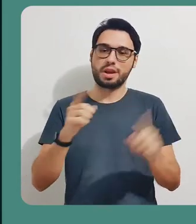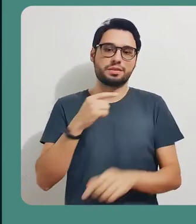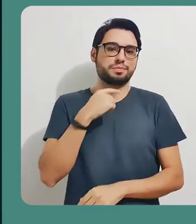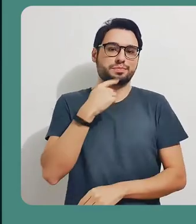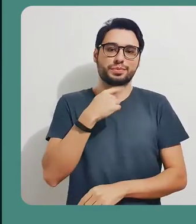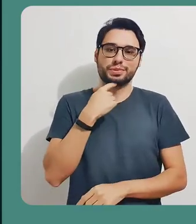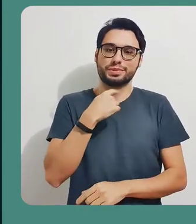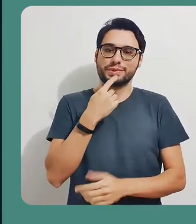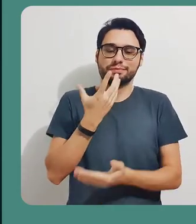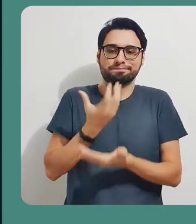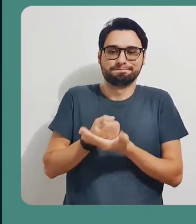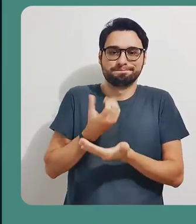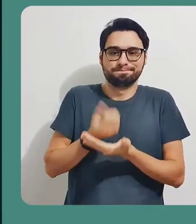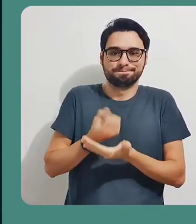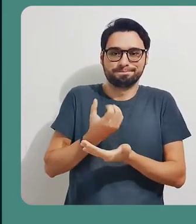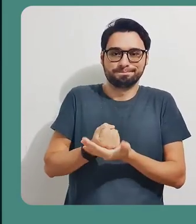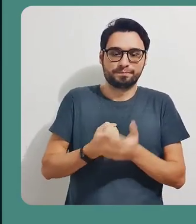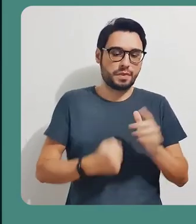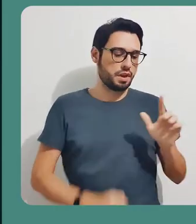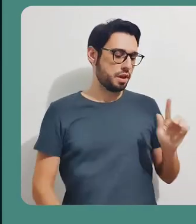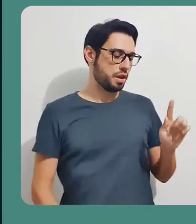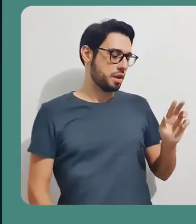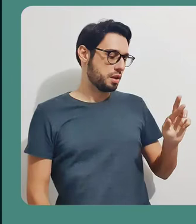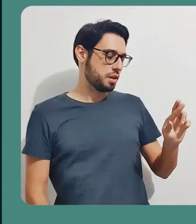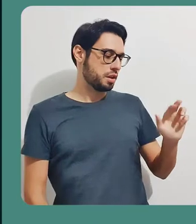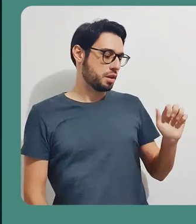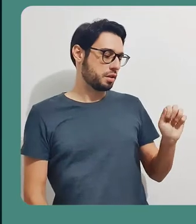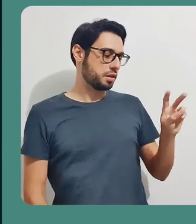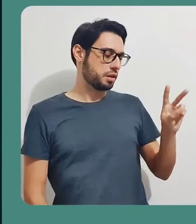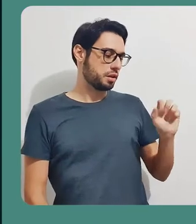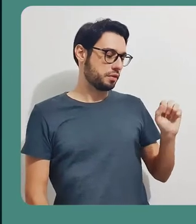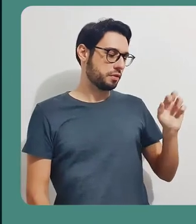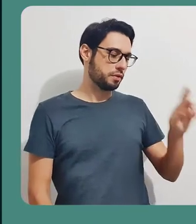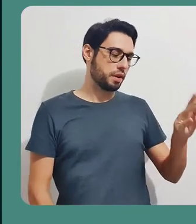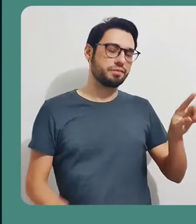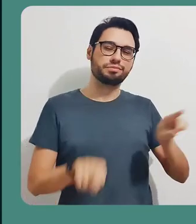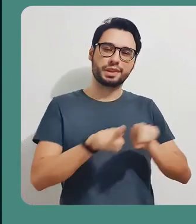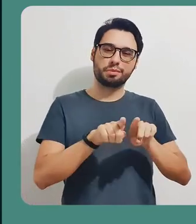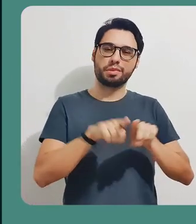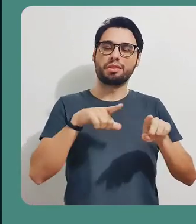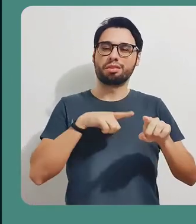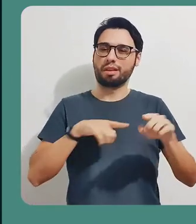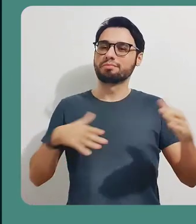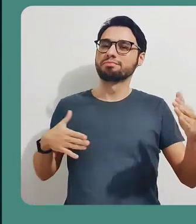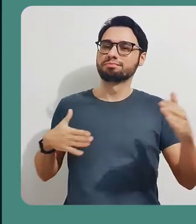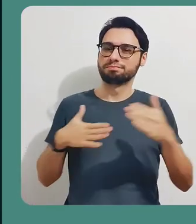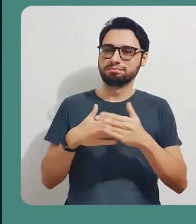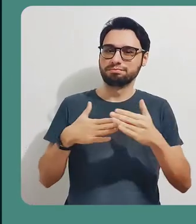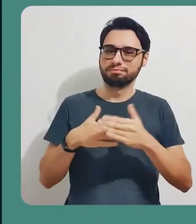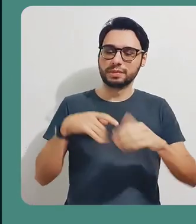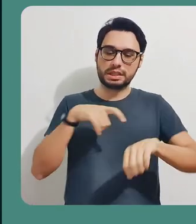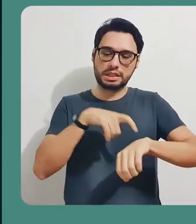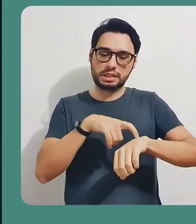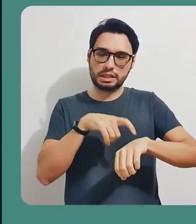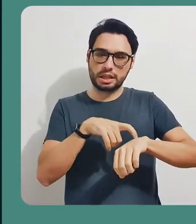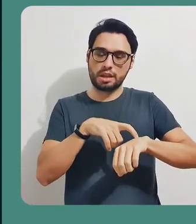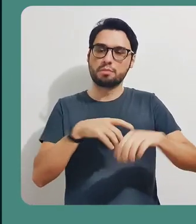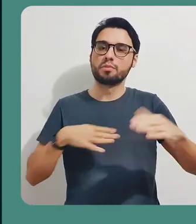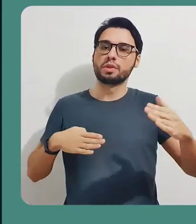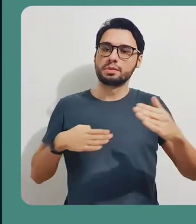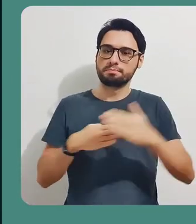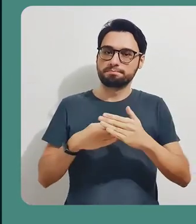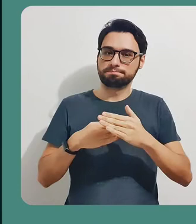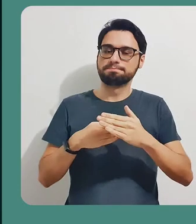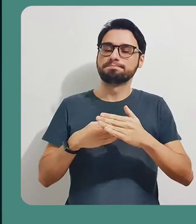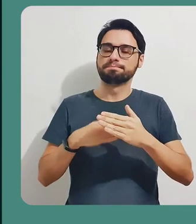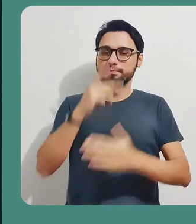reuniões no Google Meet, porém você não vai estar habilitado para fazer a gravação e há uma limitação de tempo e